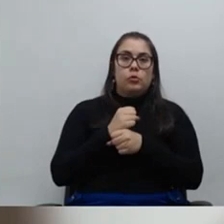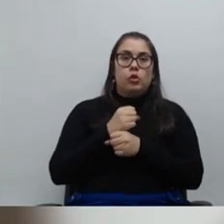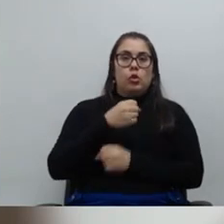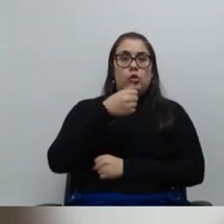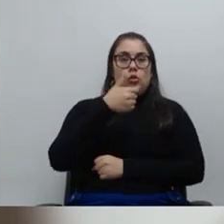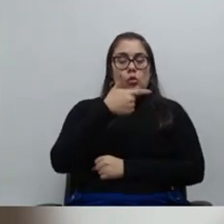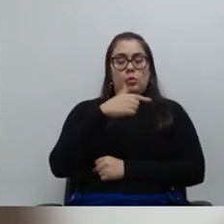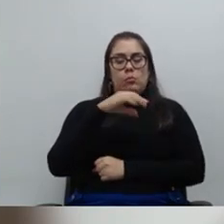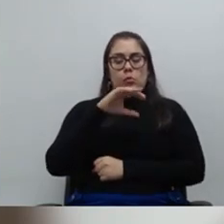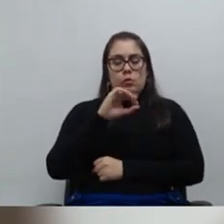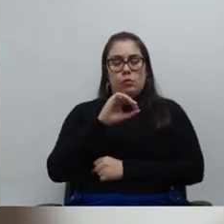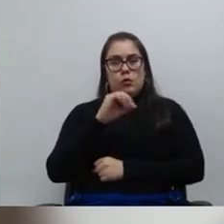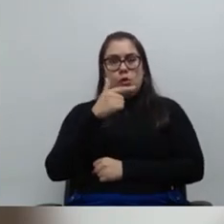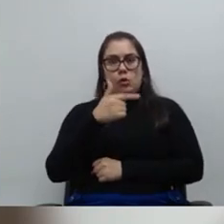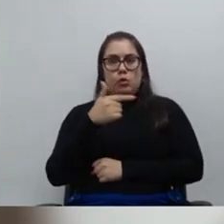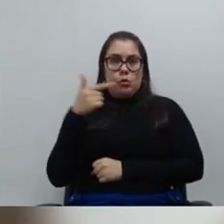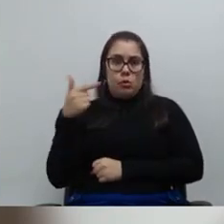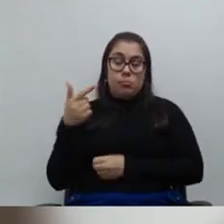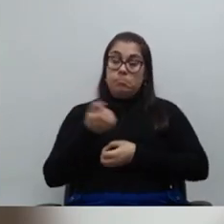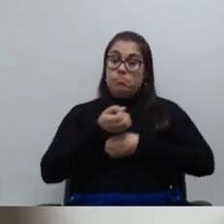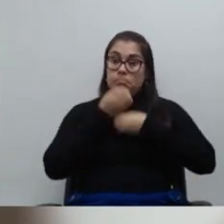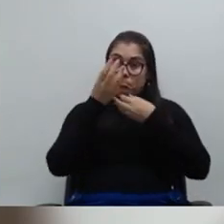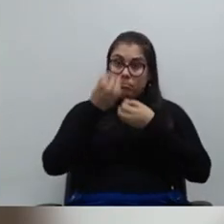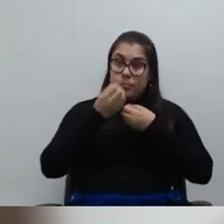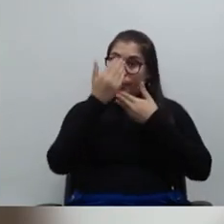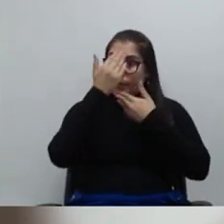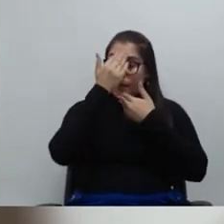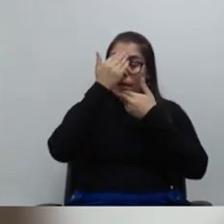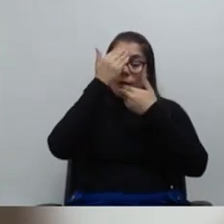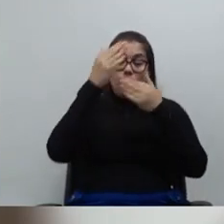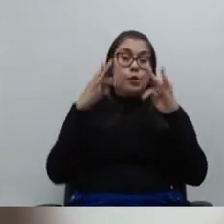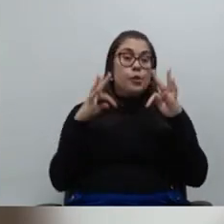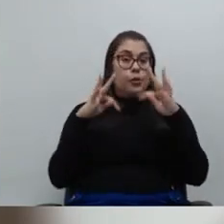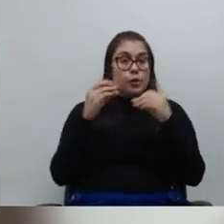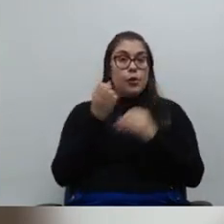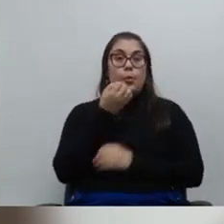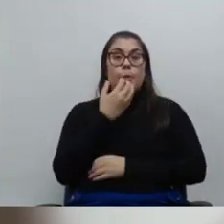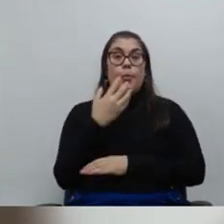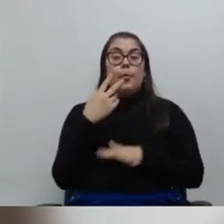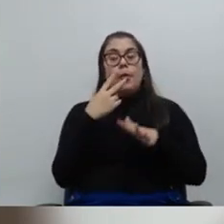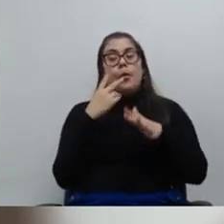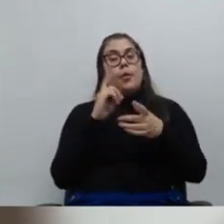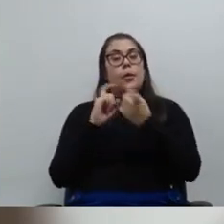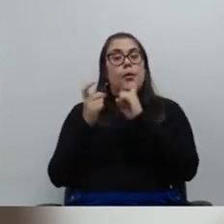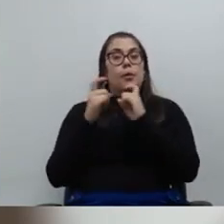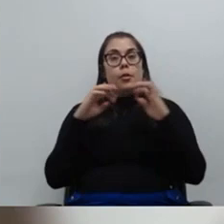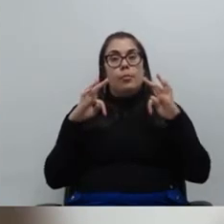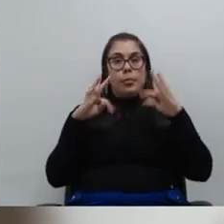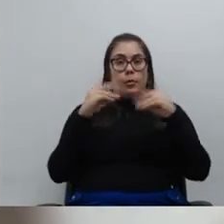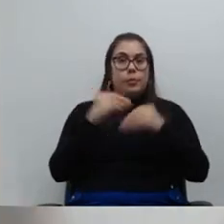-prêmio. Então, são essas as minhas considerações, agradeço a todas e todos e uma boa sessão para todos nós.